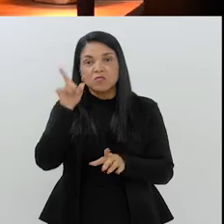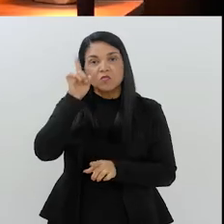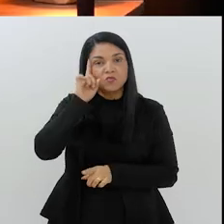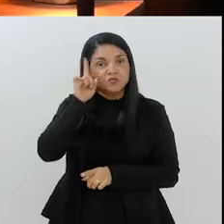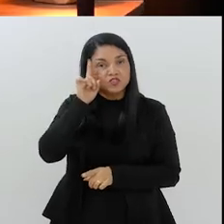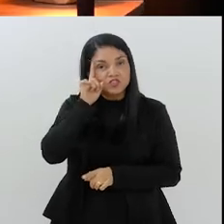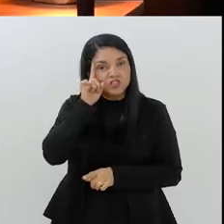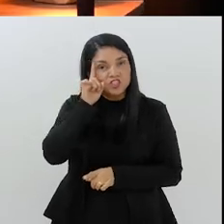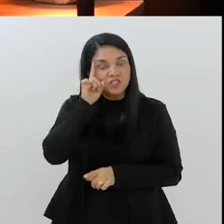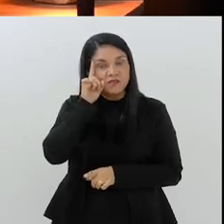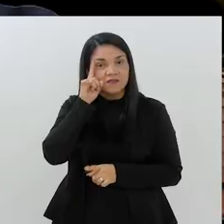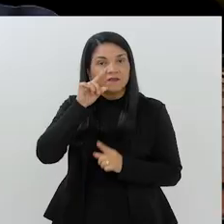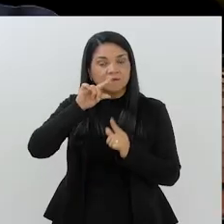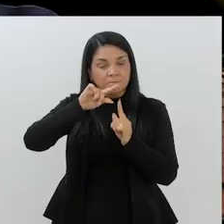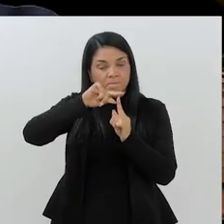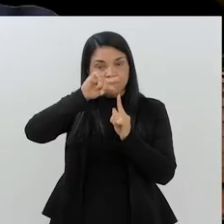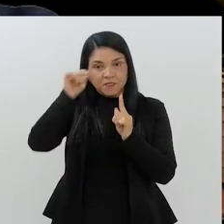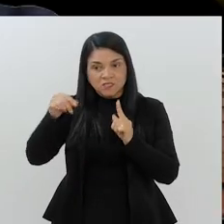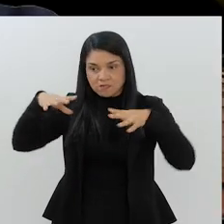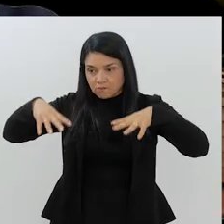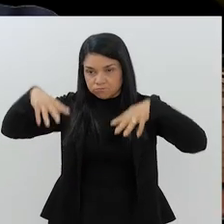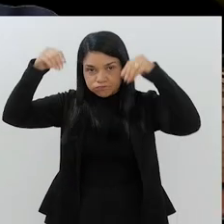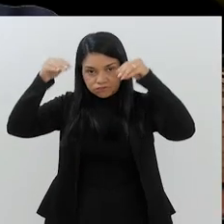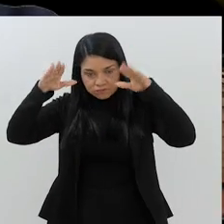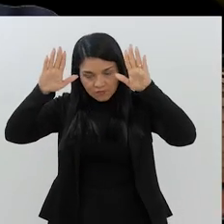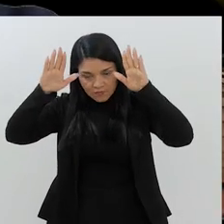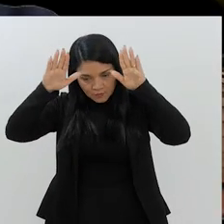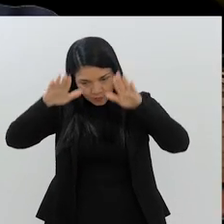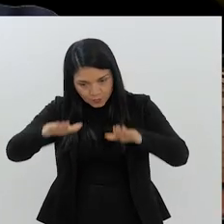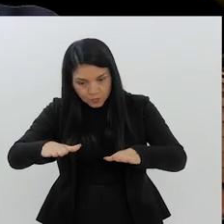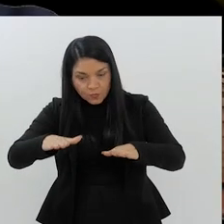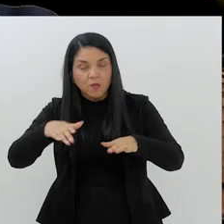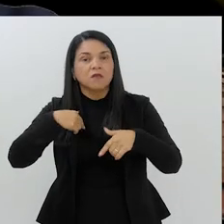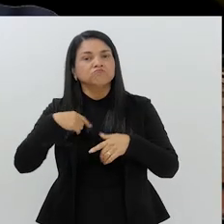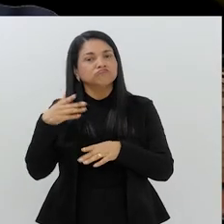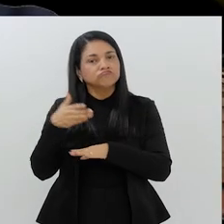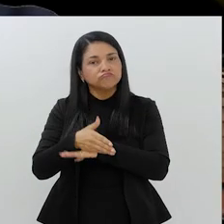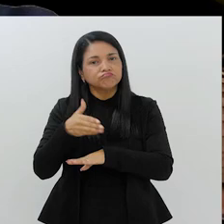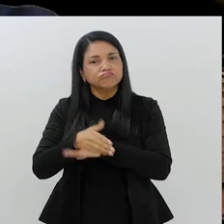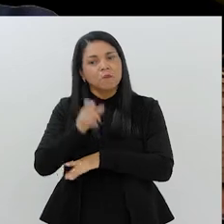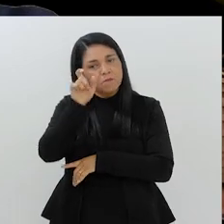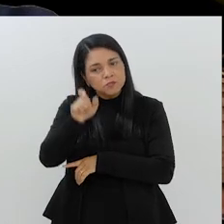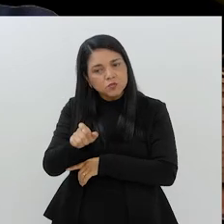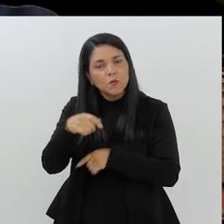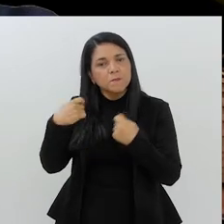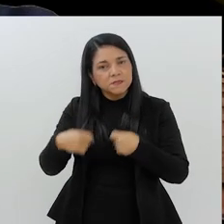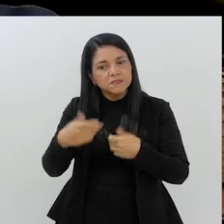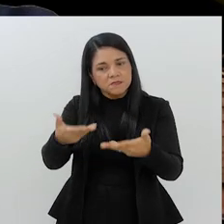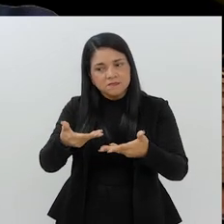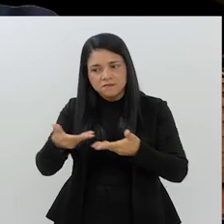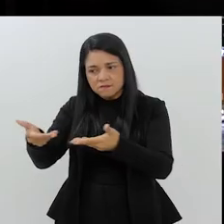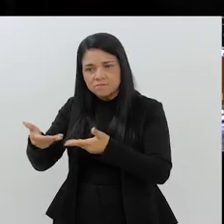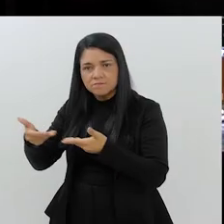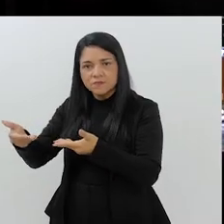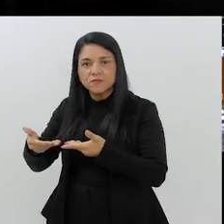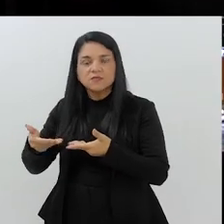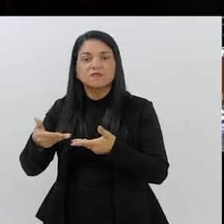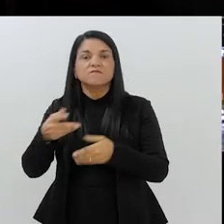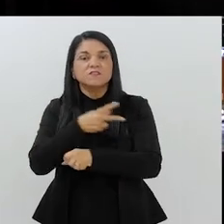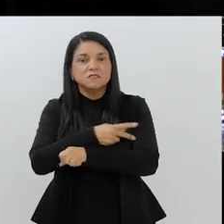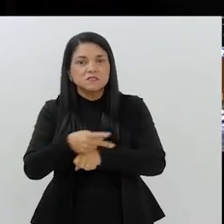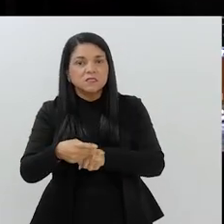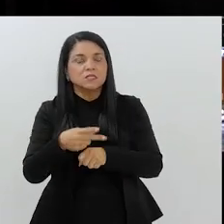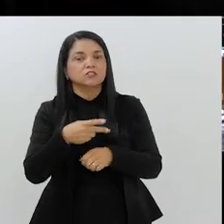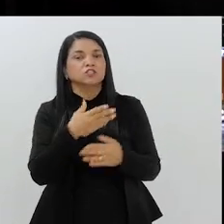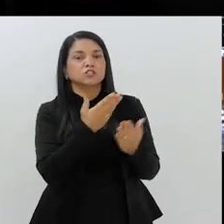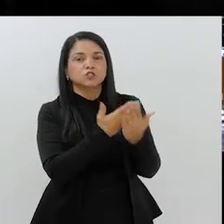todos os dias e precisa de alguém que esteja lá frequentemente para atender, porque, graças a Deus também, nós recebemos muitos